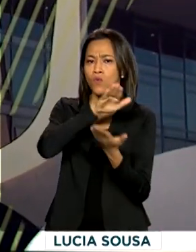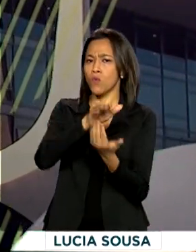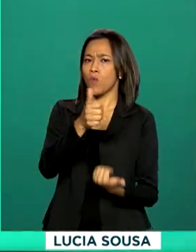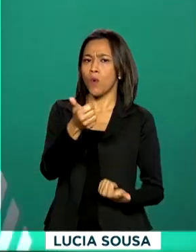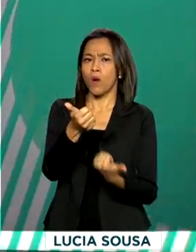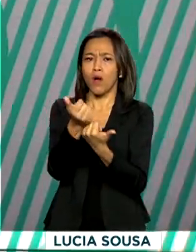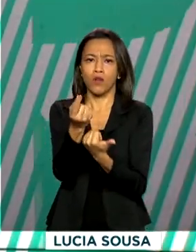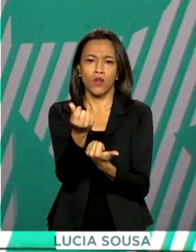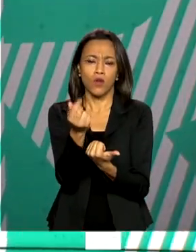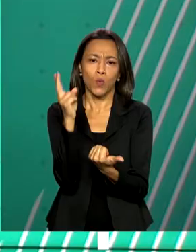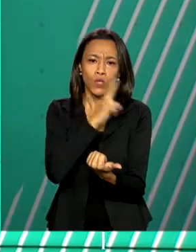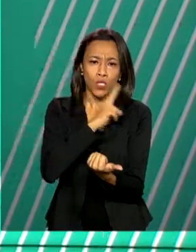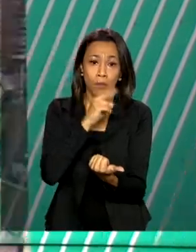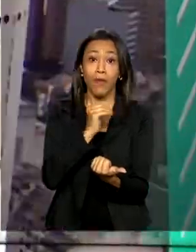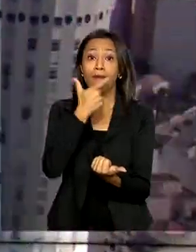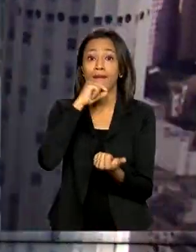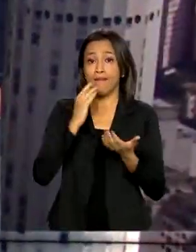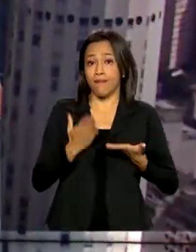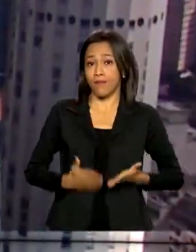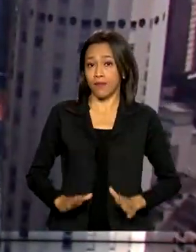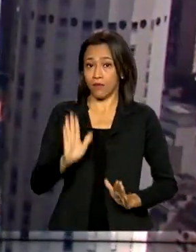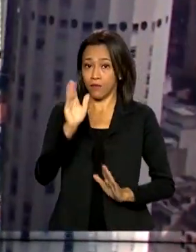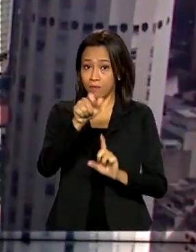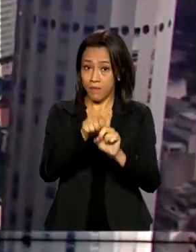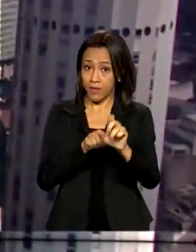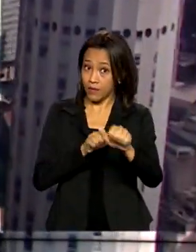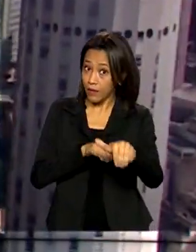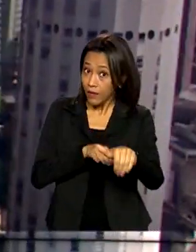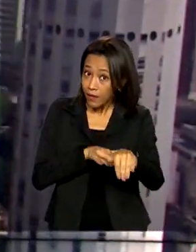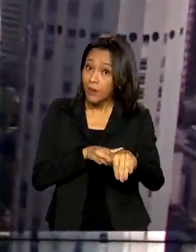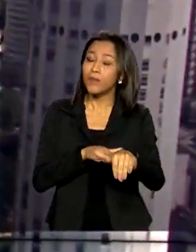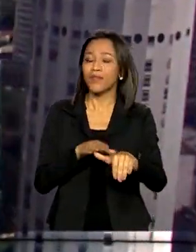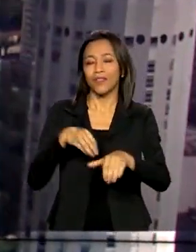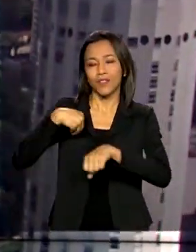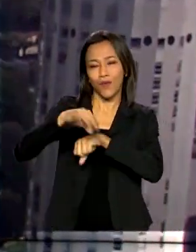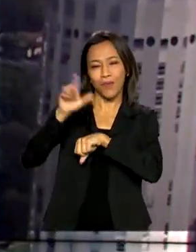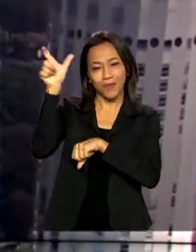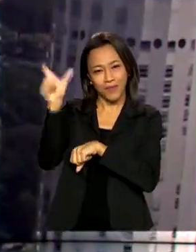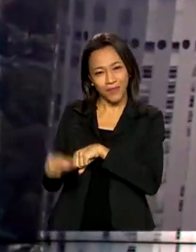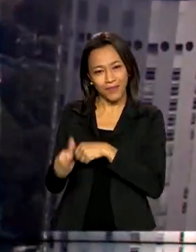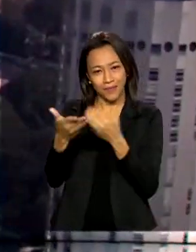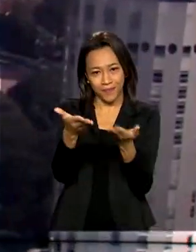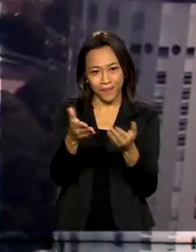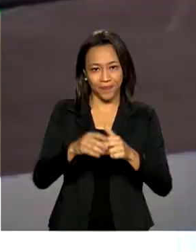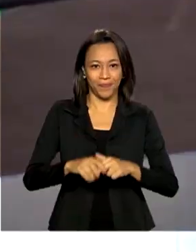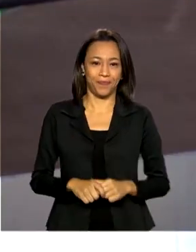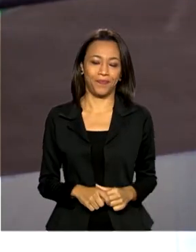O benefício é para os nascidos em setembro. As informações com a repórter Selma Dias.